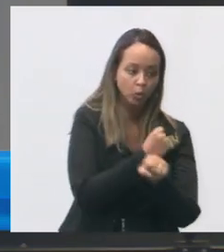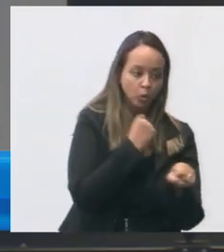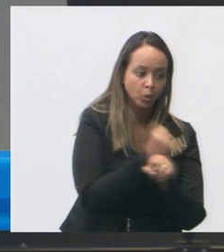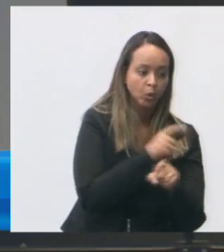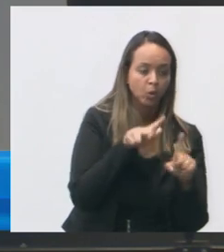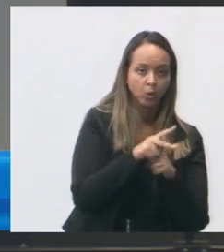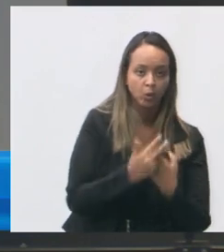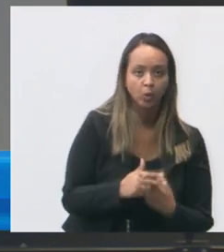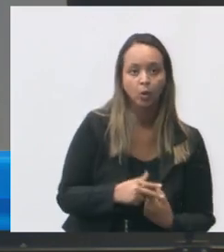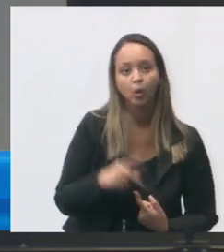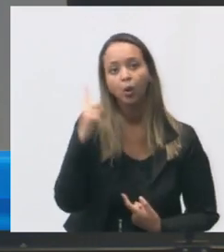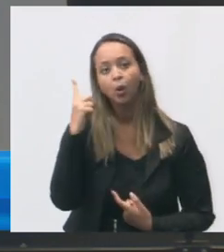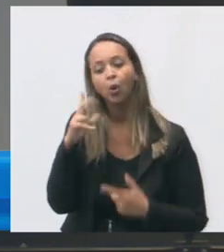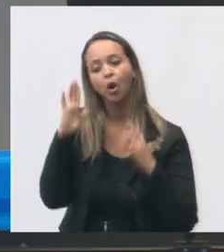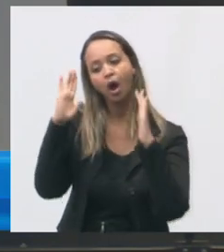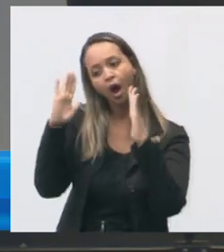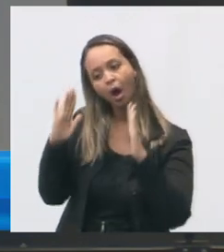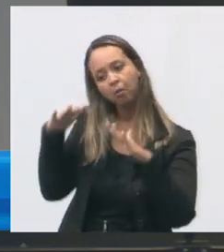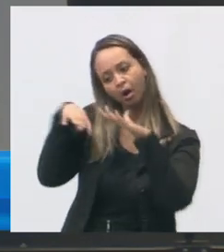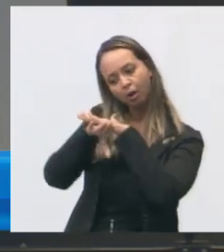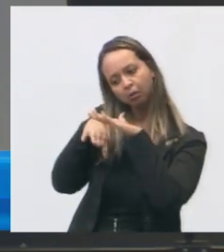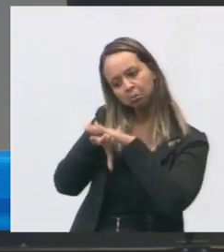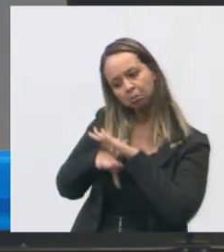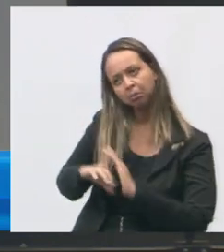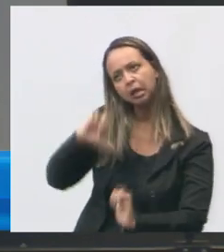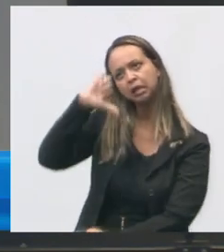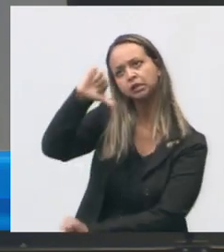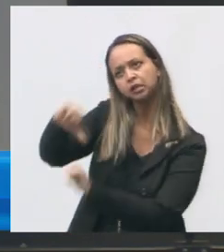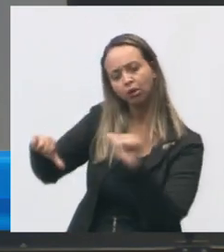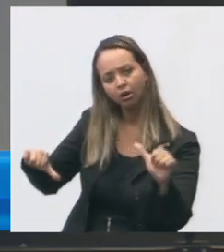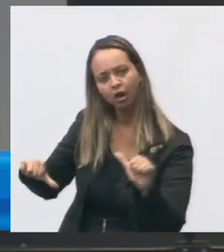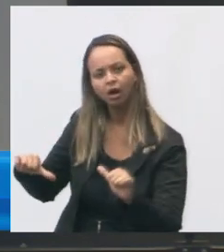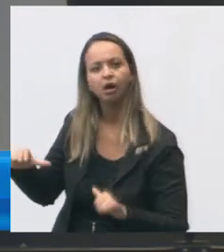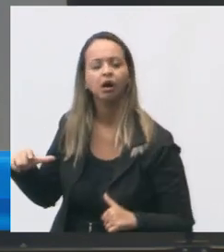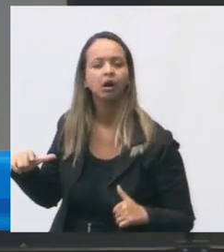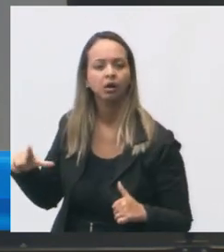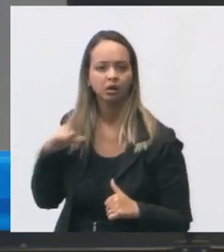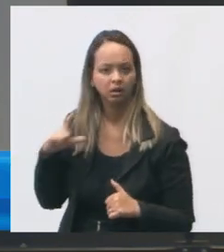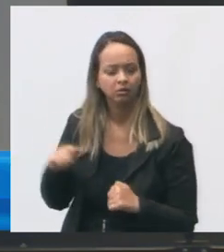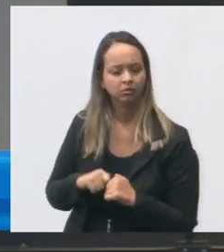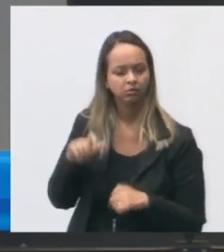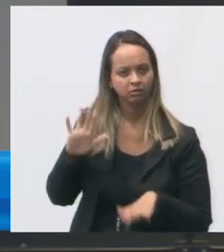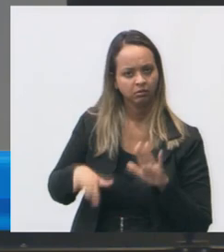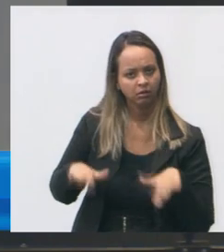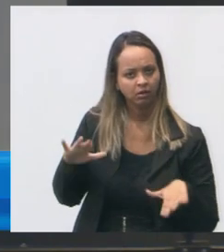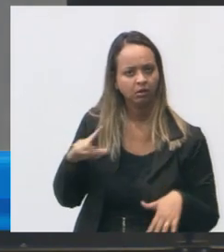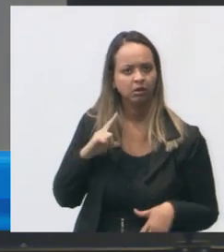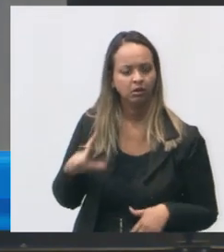armário dos prontuários antigos estão sendo planilhados e trocados isso está sendo feito em algumas unidades